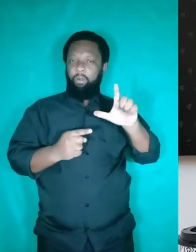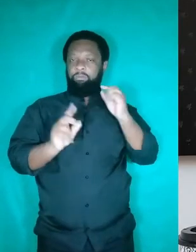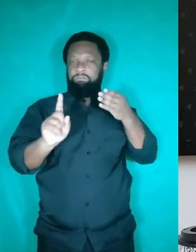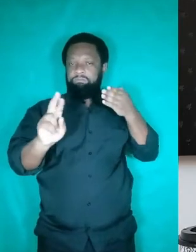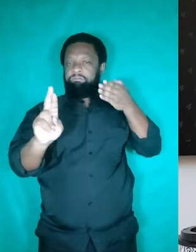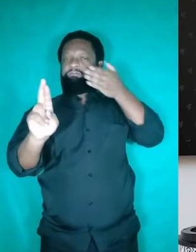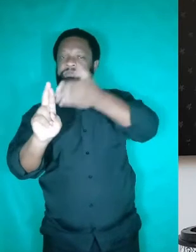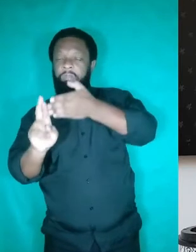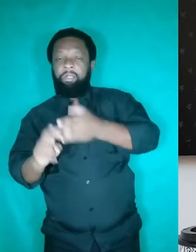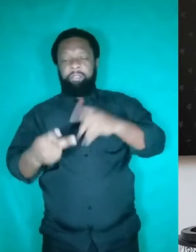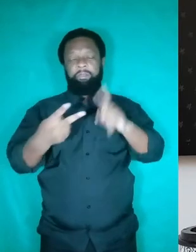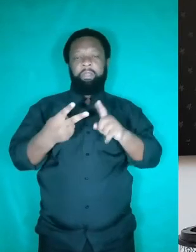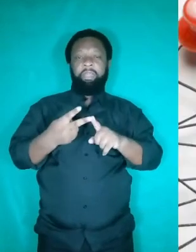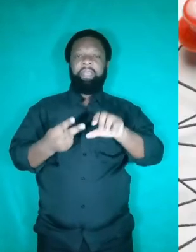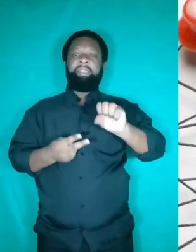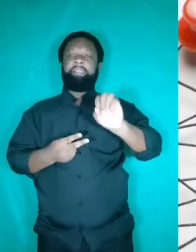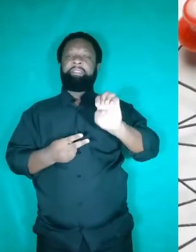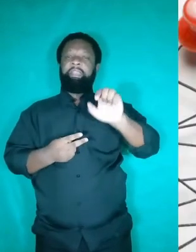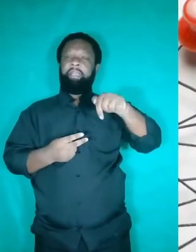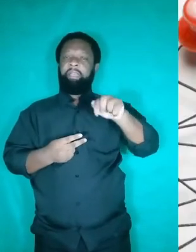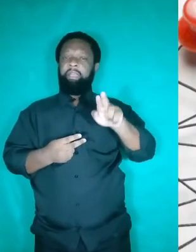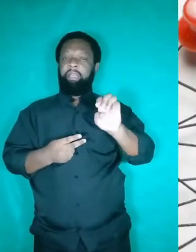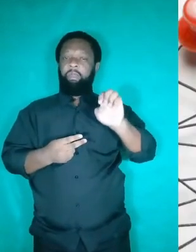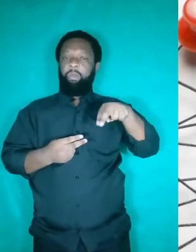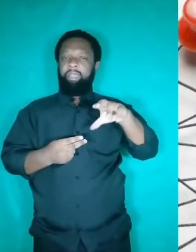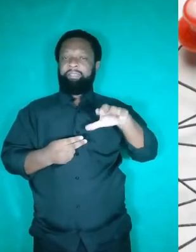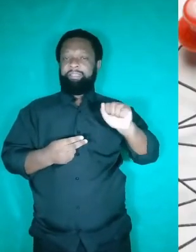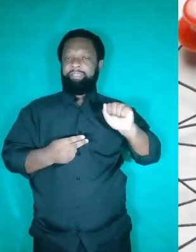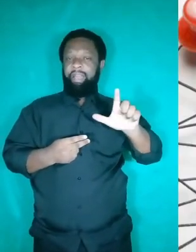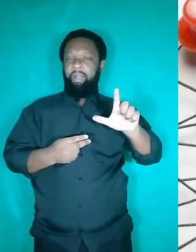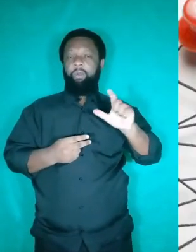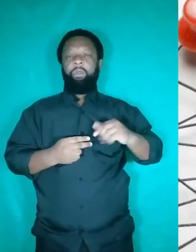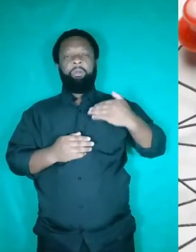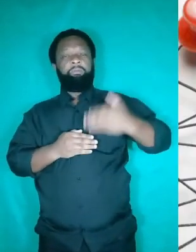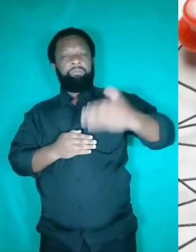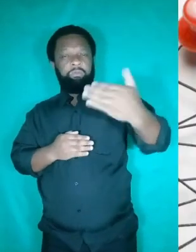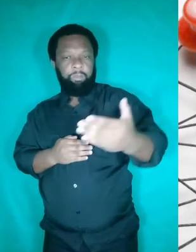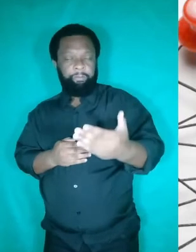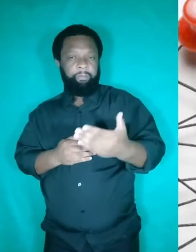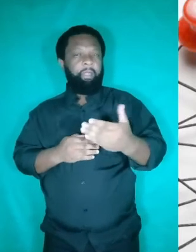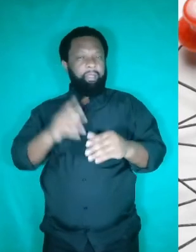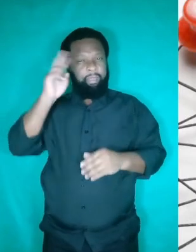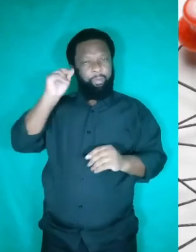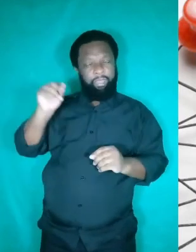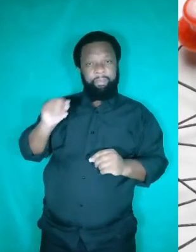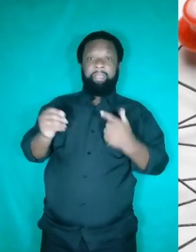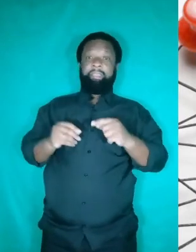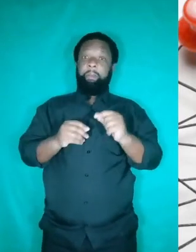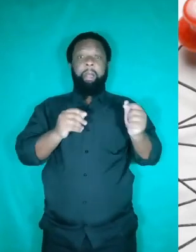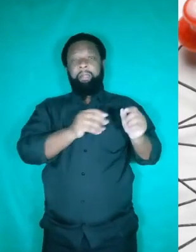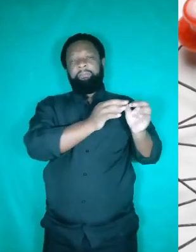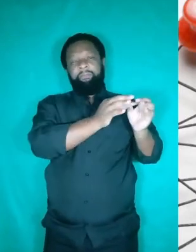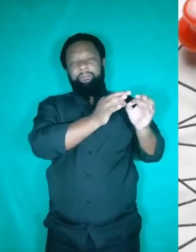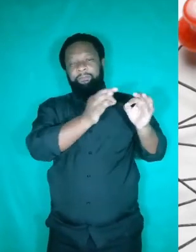rapidinho essas duas formas? Bom, pessoal, os elementos usados no texto para retomar algo que já foi dito